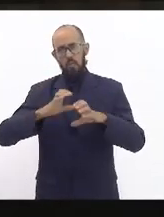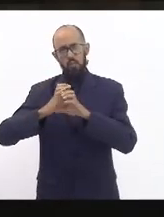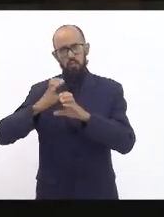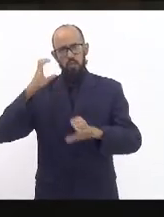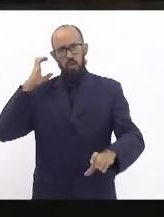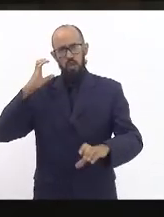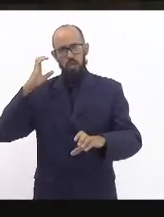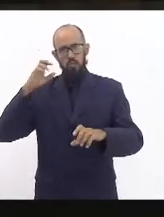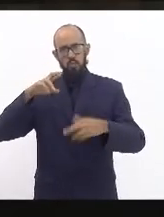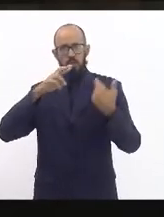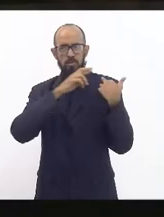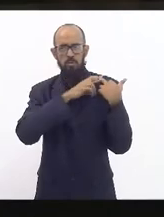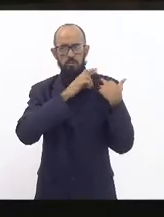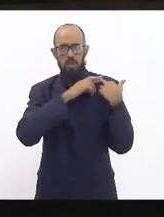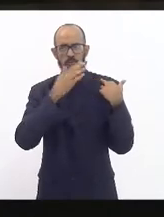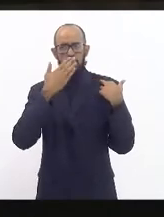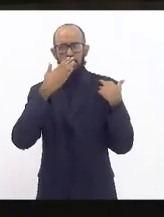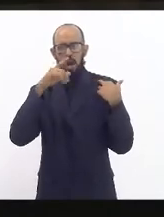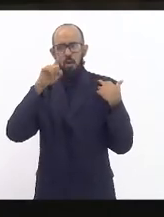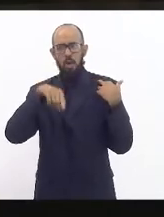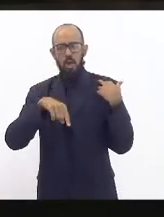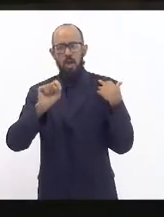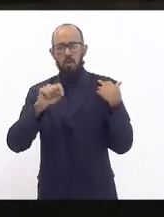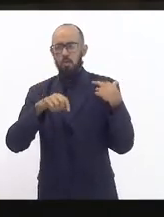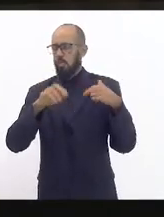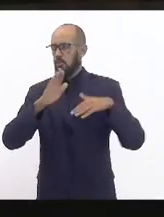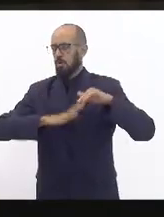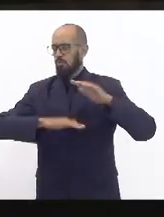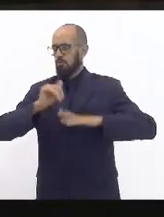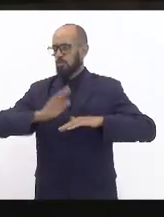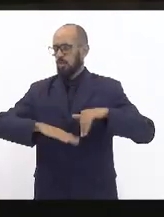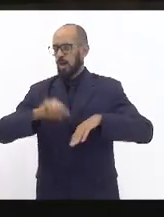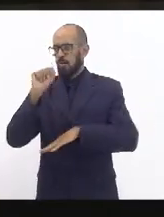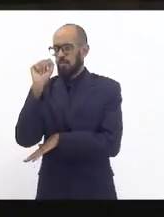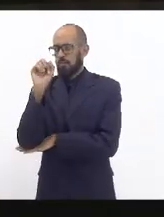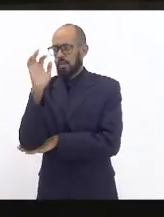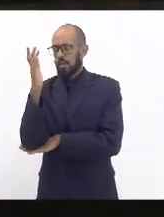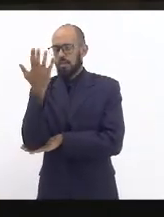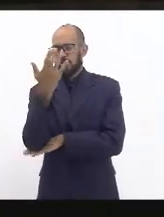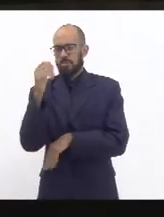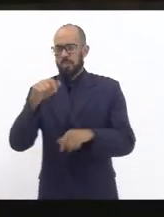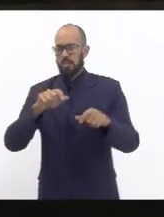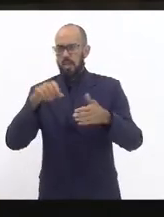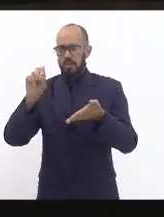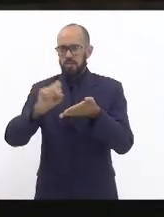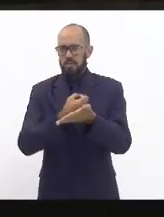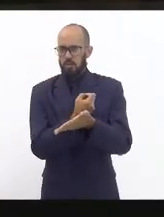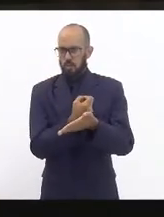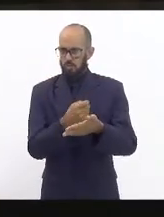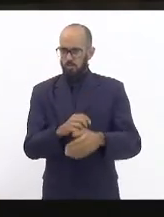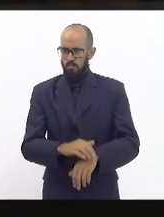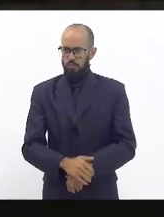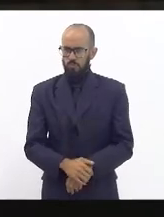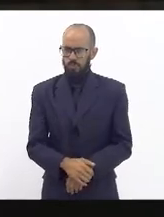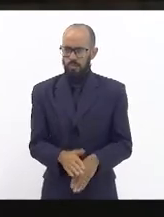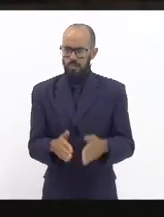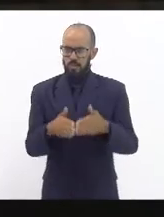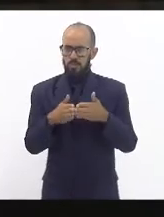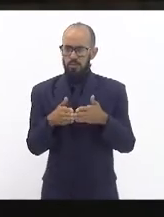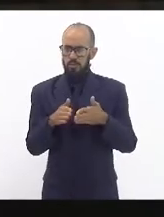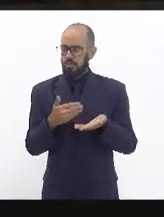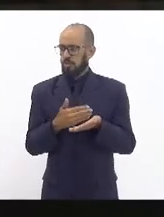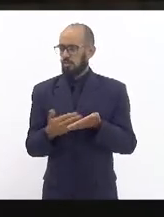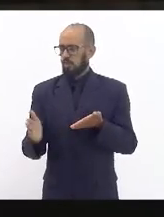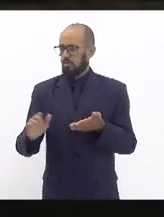qual o ambientalista que se diz ambientalista que trabalha no INEA que assinou essa licença essa licença inicial